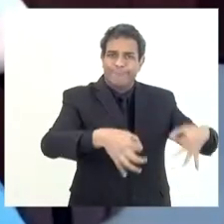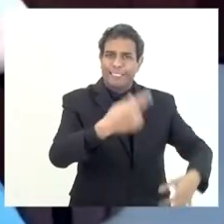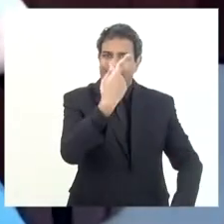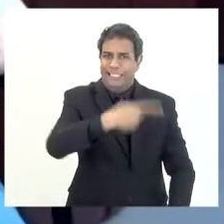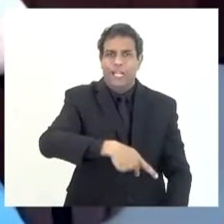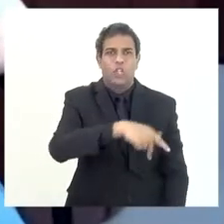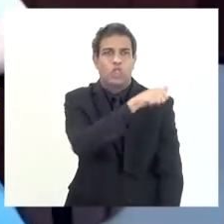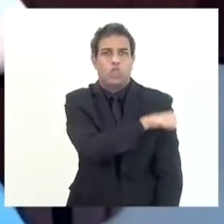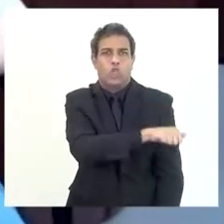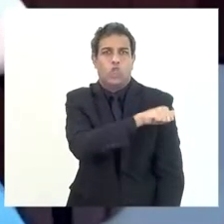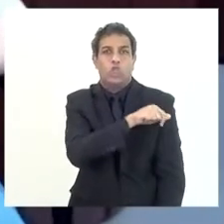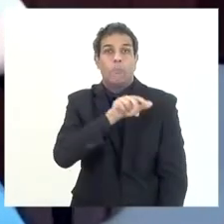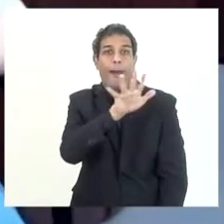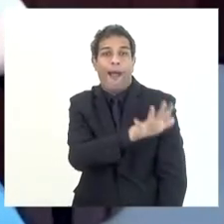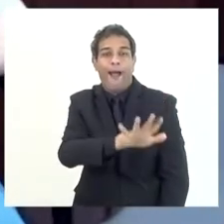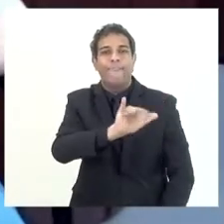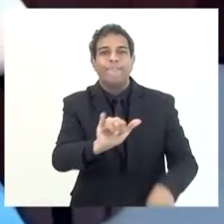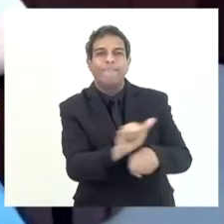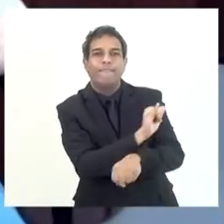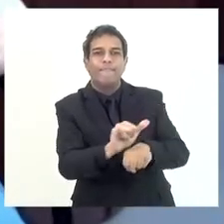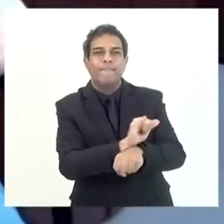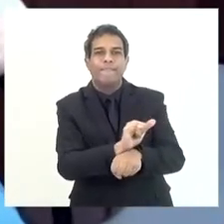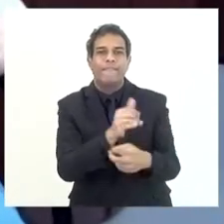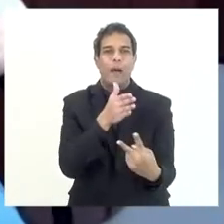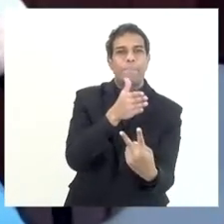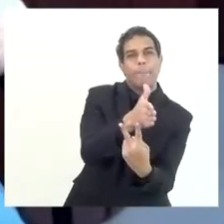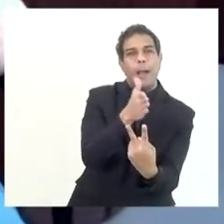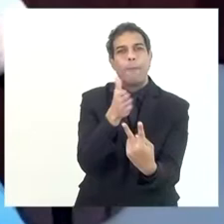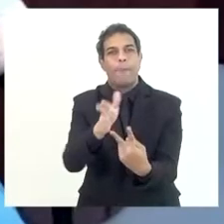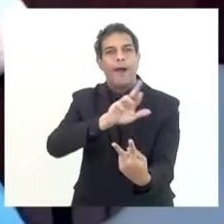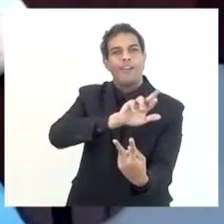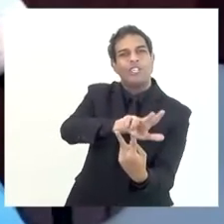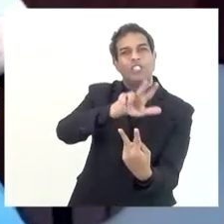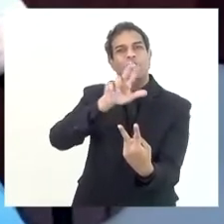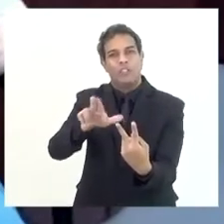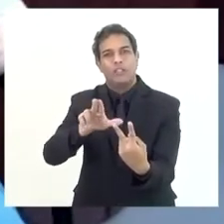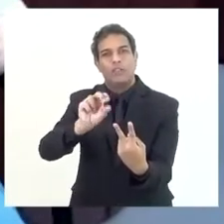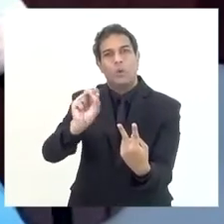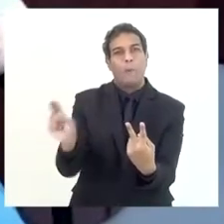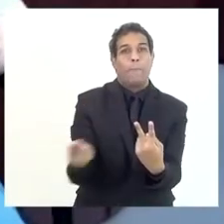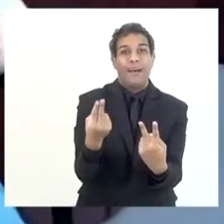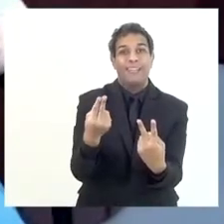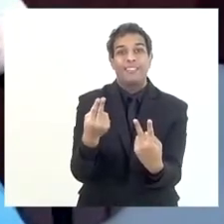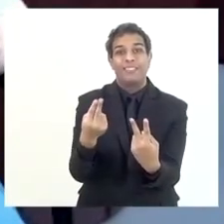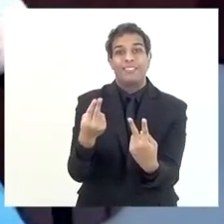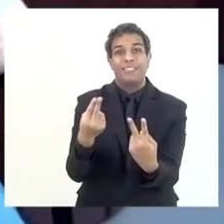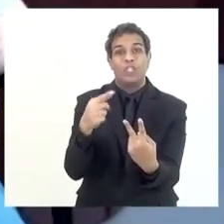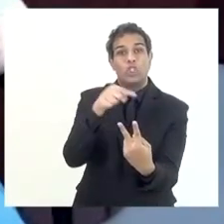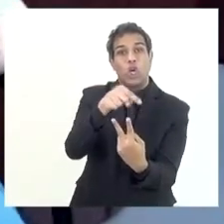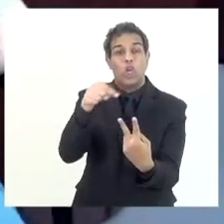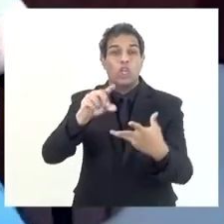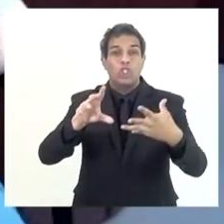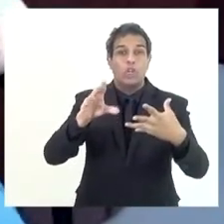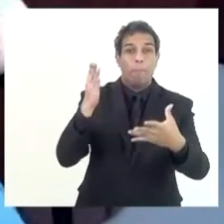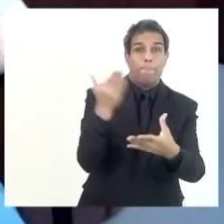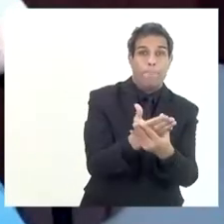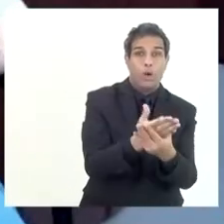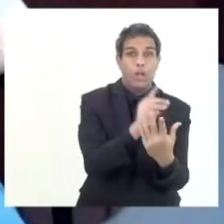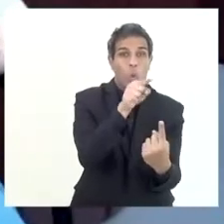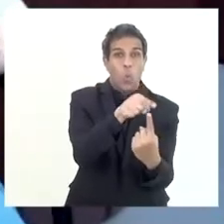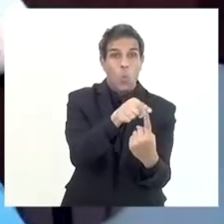apenas no formato, em vez de você ter dois autos de infração e dois processos, você tem um